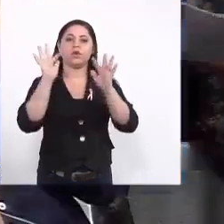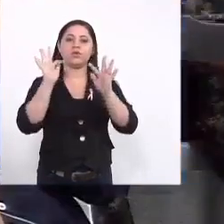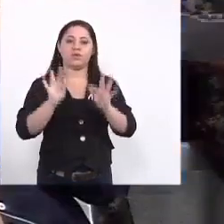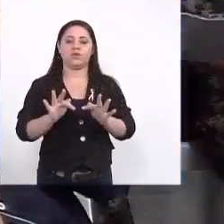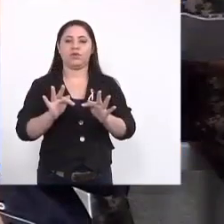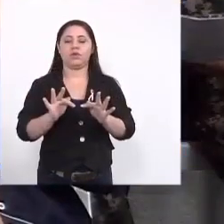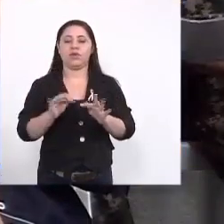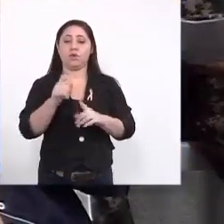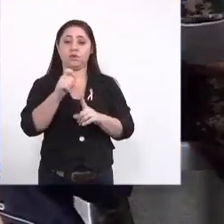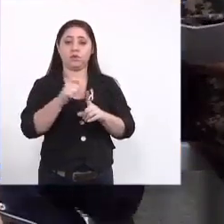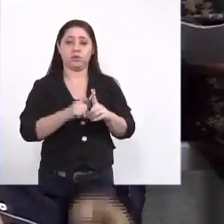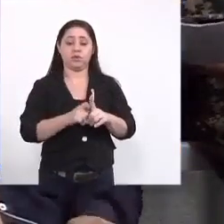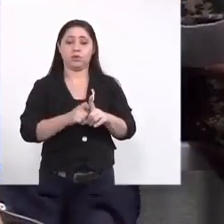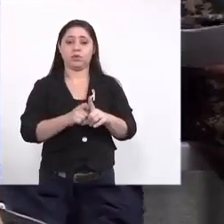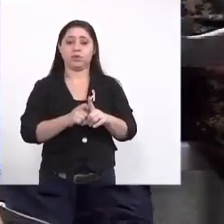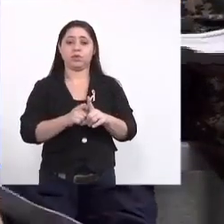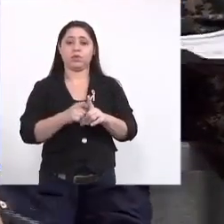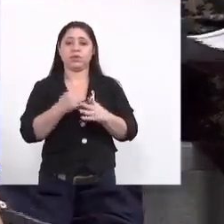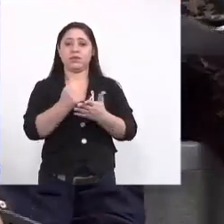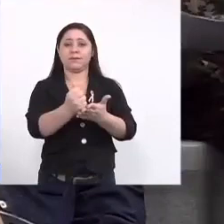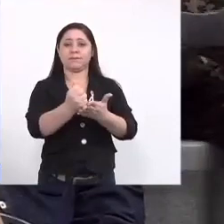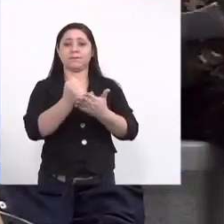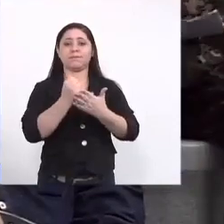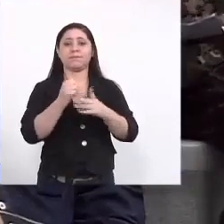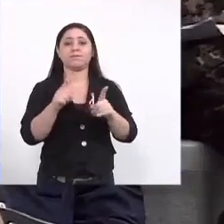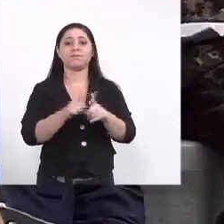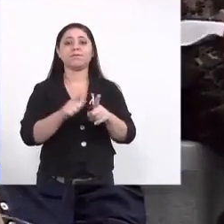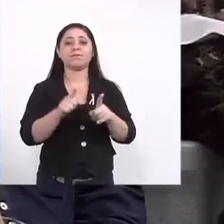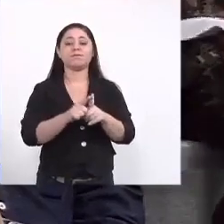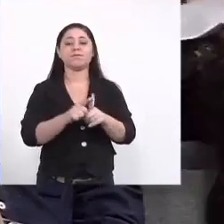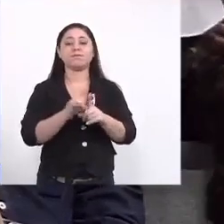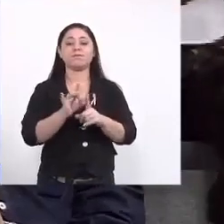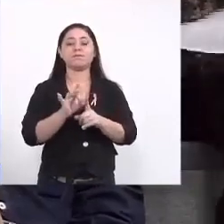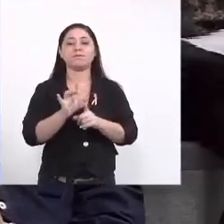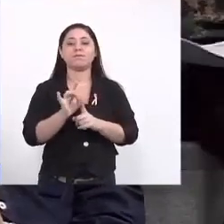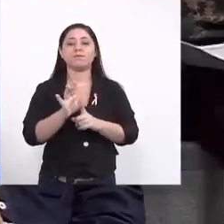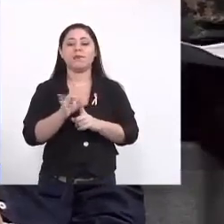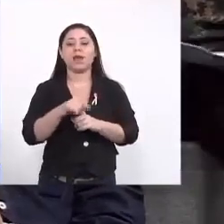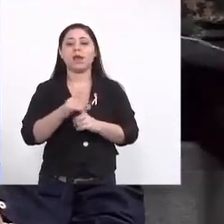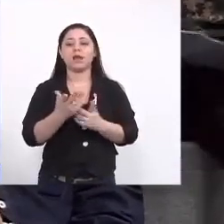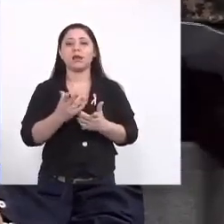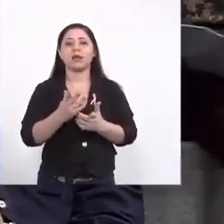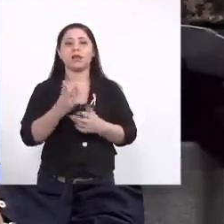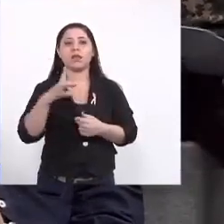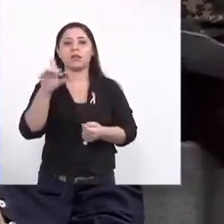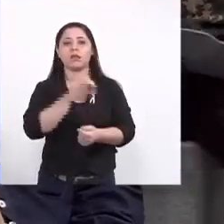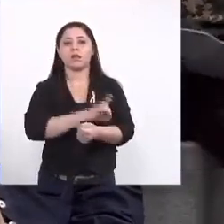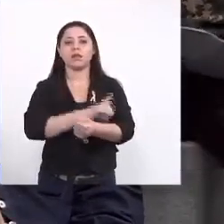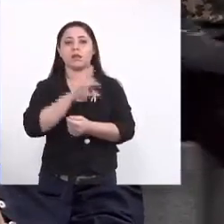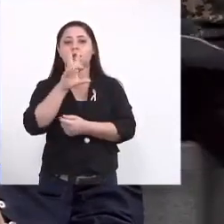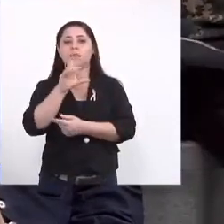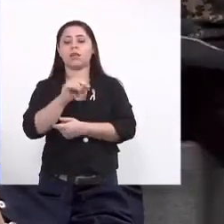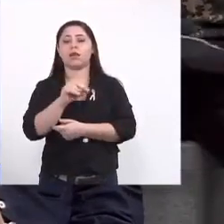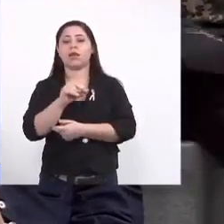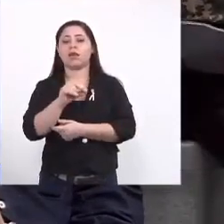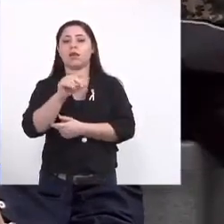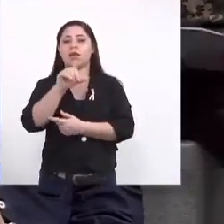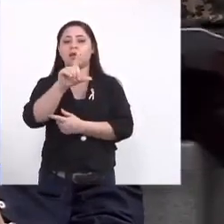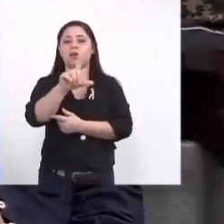do mês que nós vamos trazer aí já já não vai ser sobre dengue vai ser